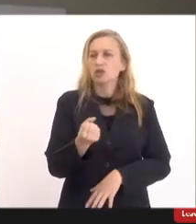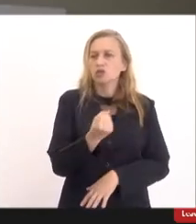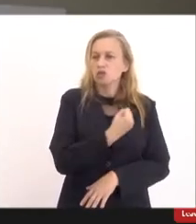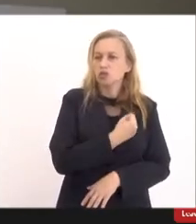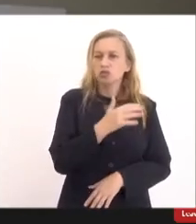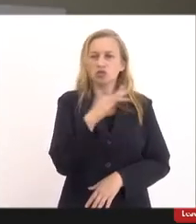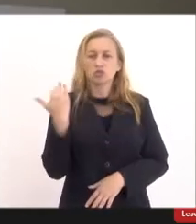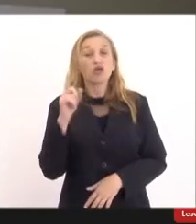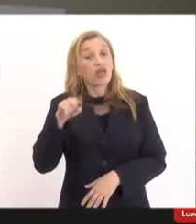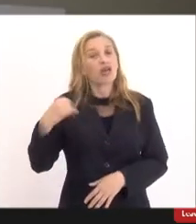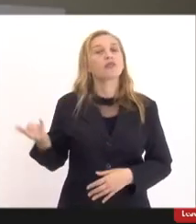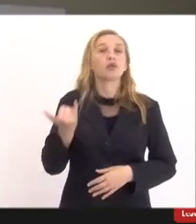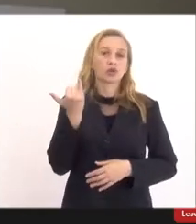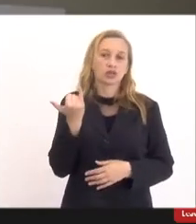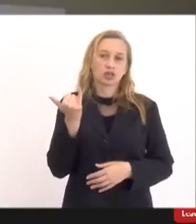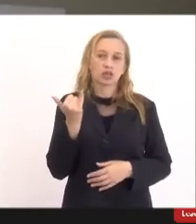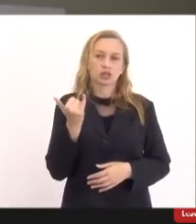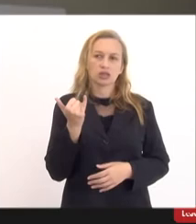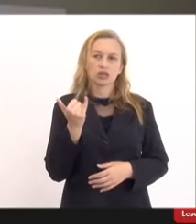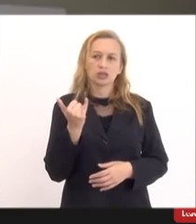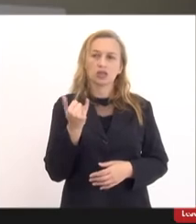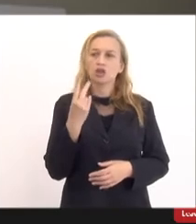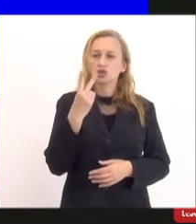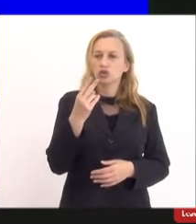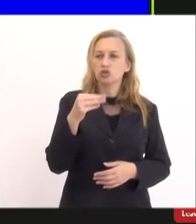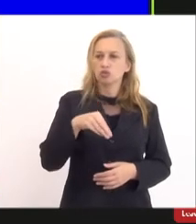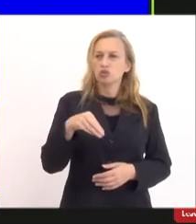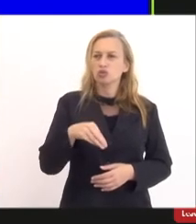isso foi muito importante. gente vê no mundo todo,